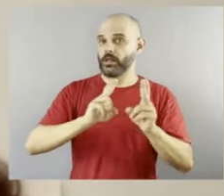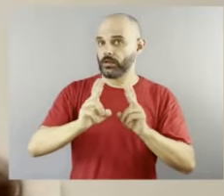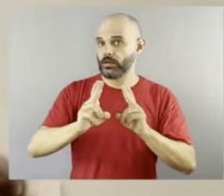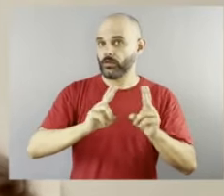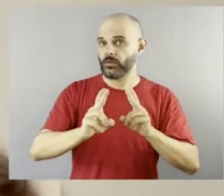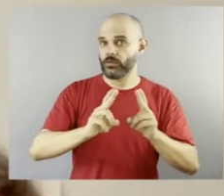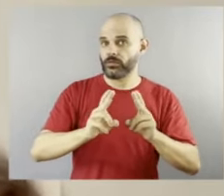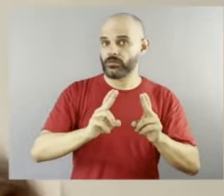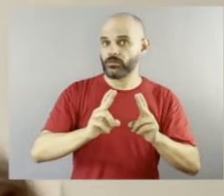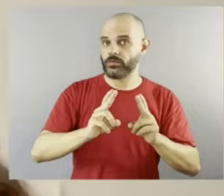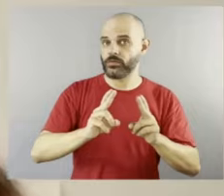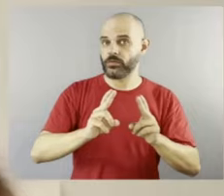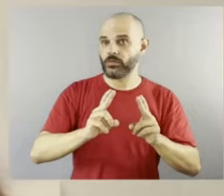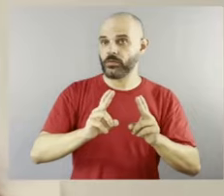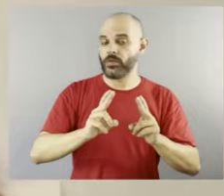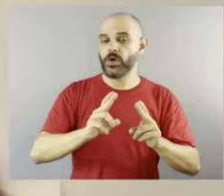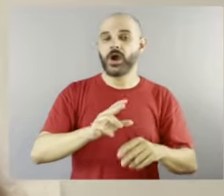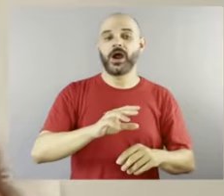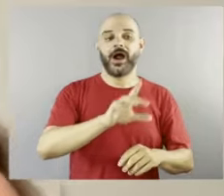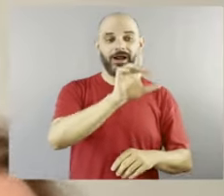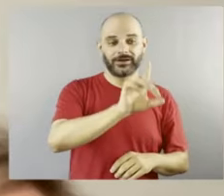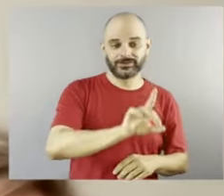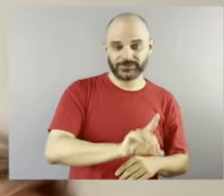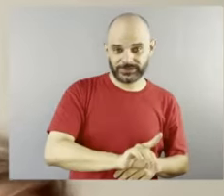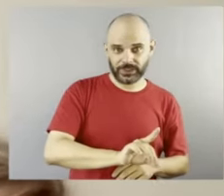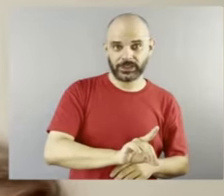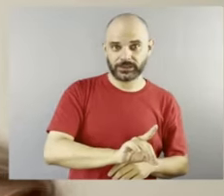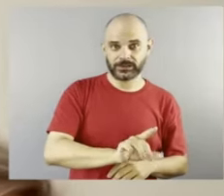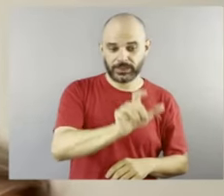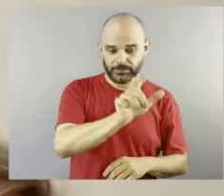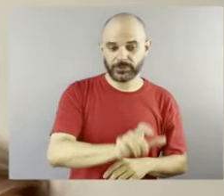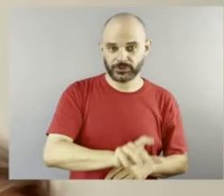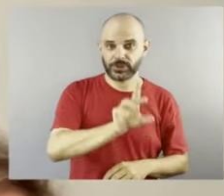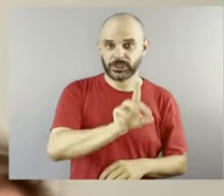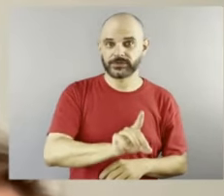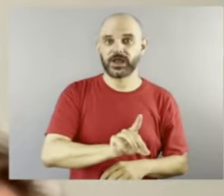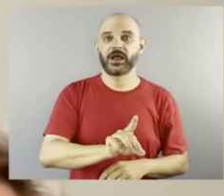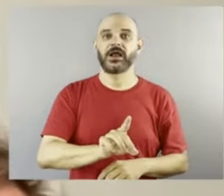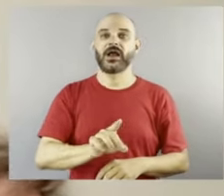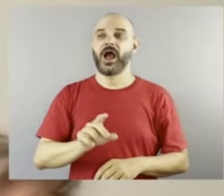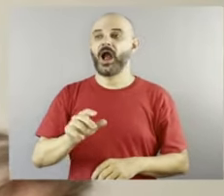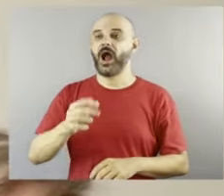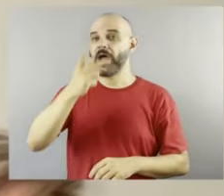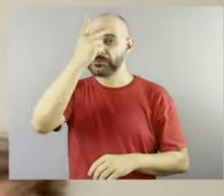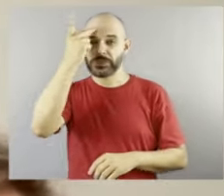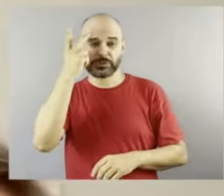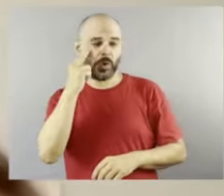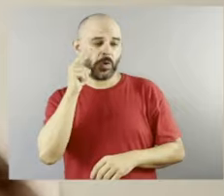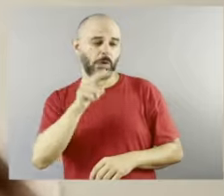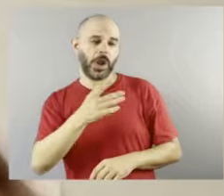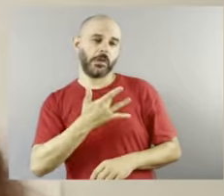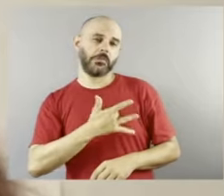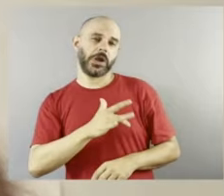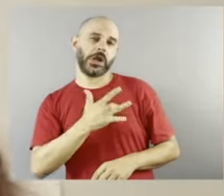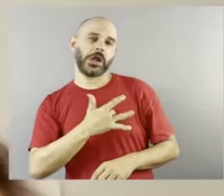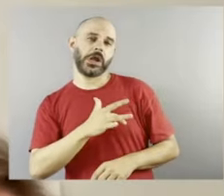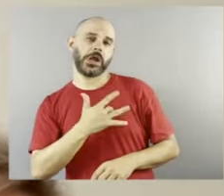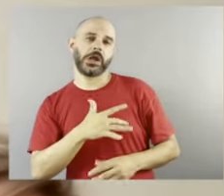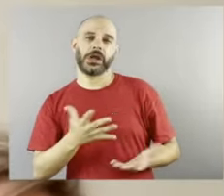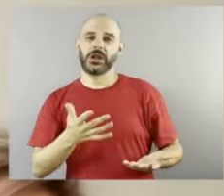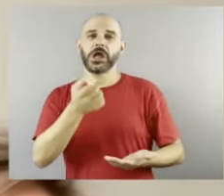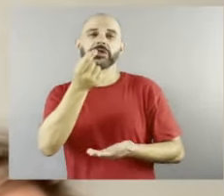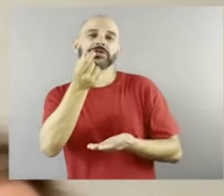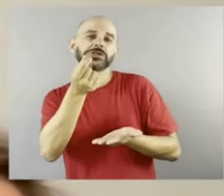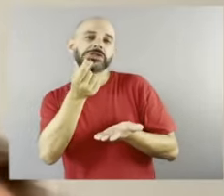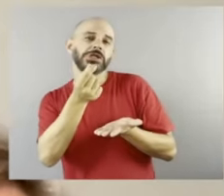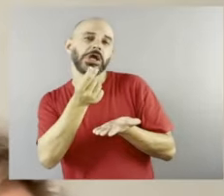organização social, deficiência e pena. E, coitadinho, e um dinheirinho,